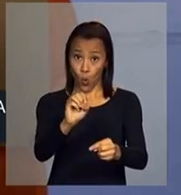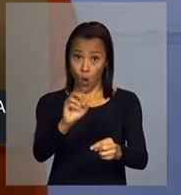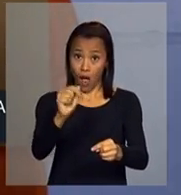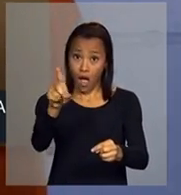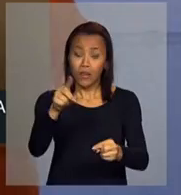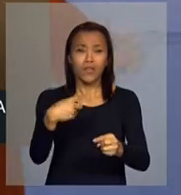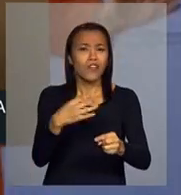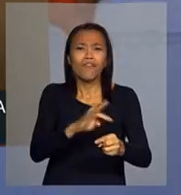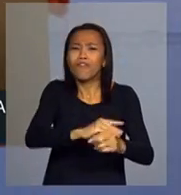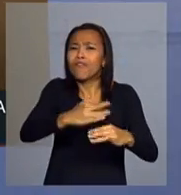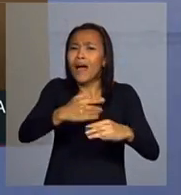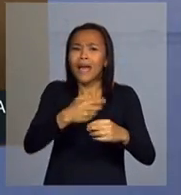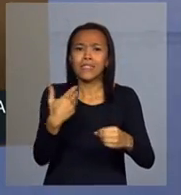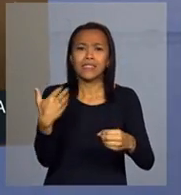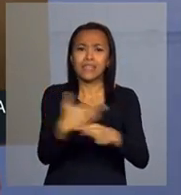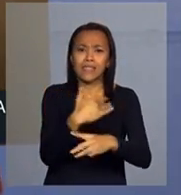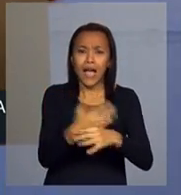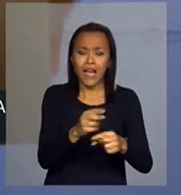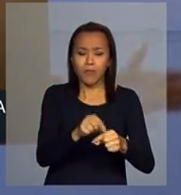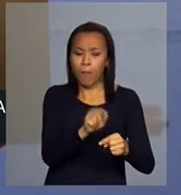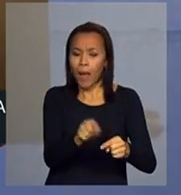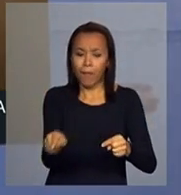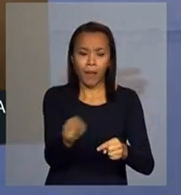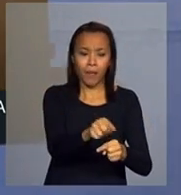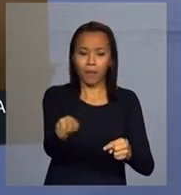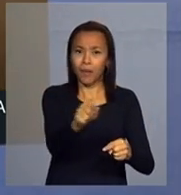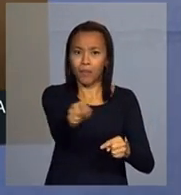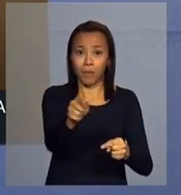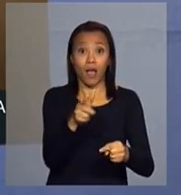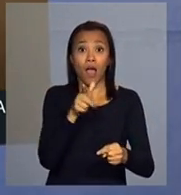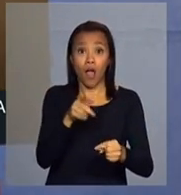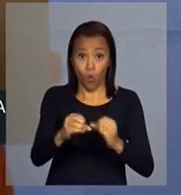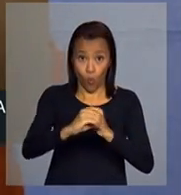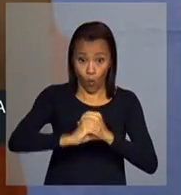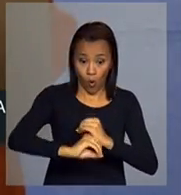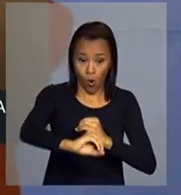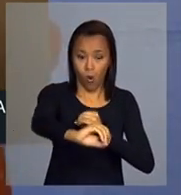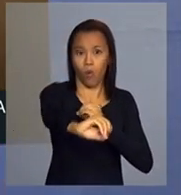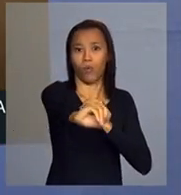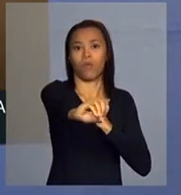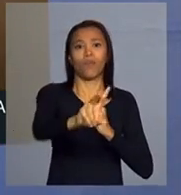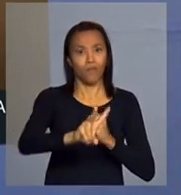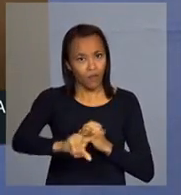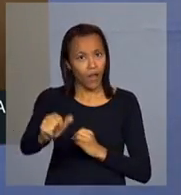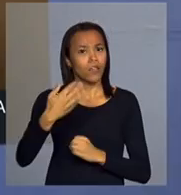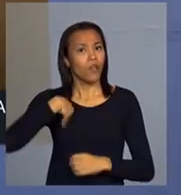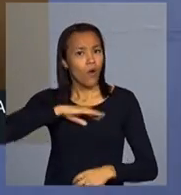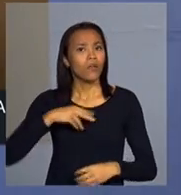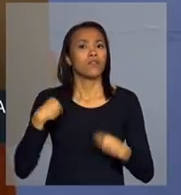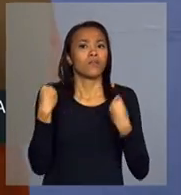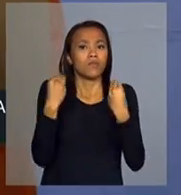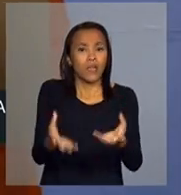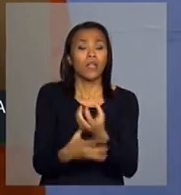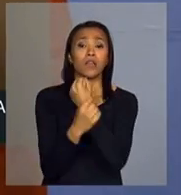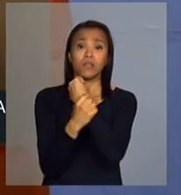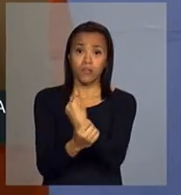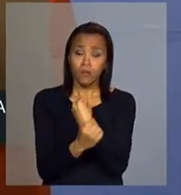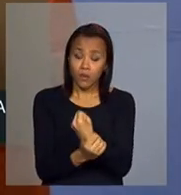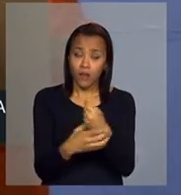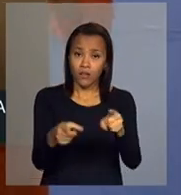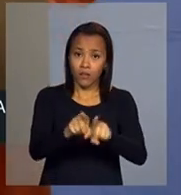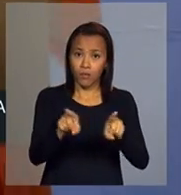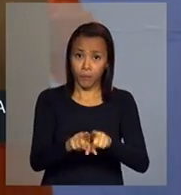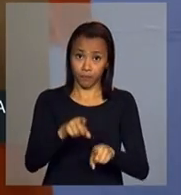desse trecho. Nós vamos fazer em Tremontes, nós vamos assegurar que aqui tenha